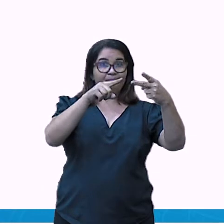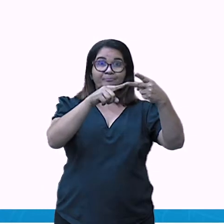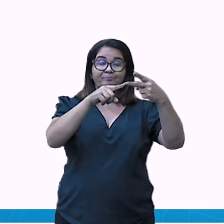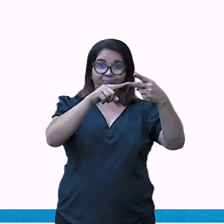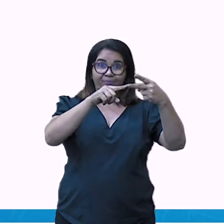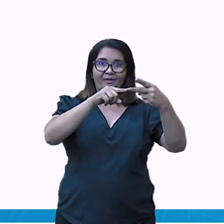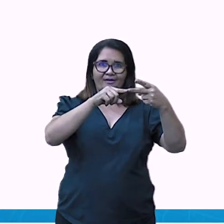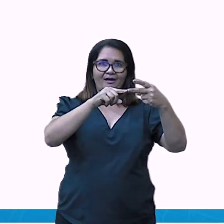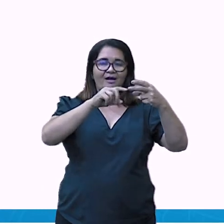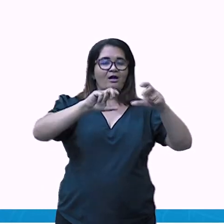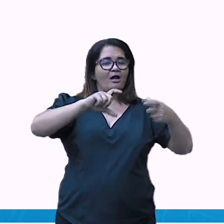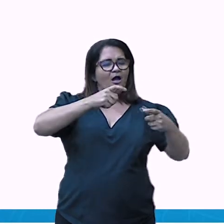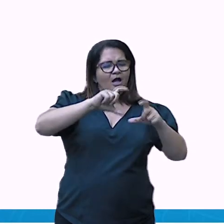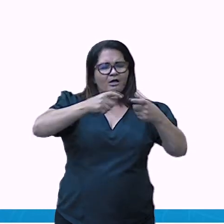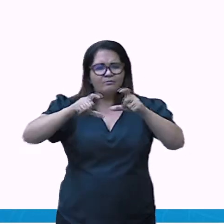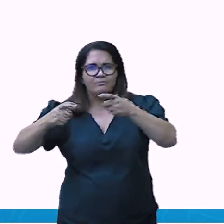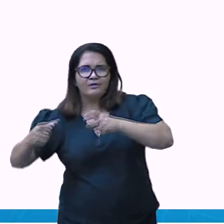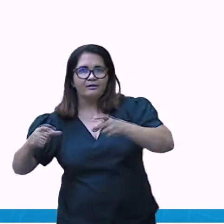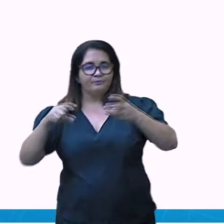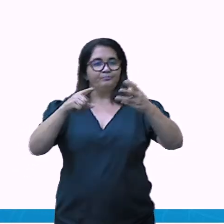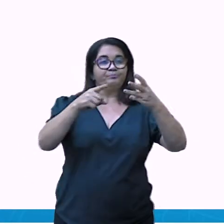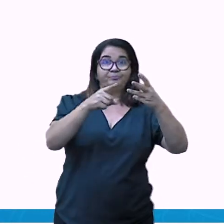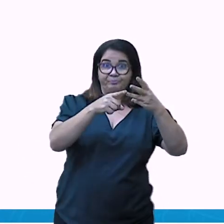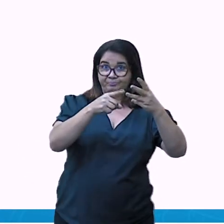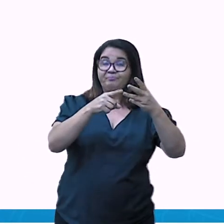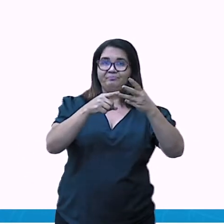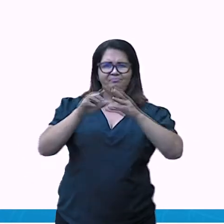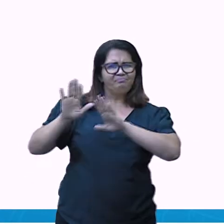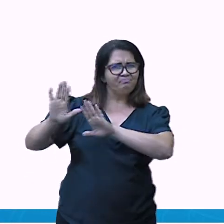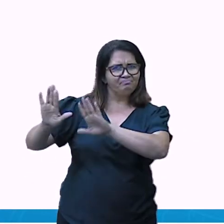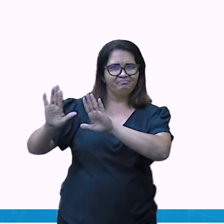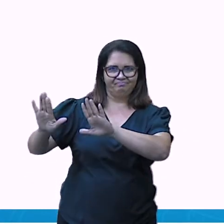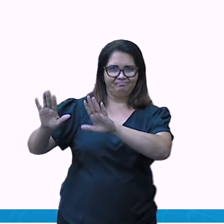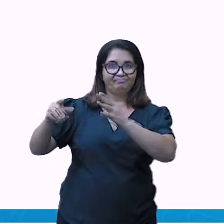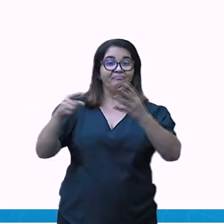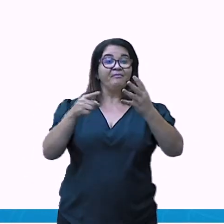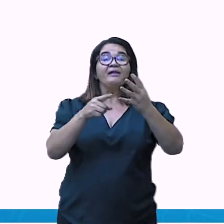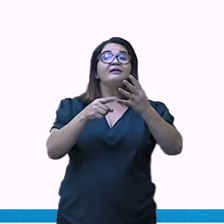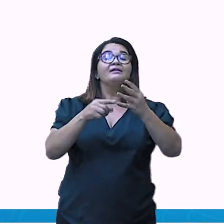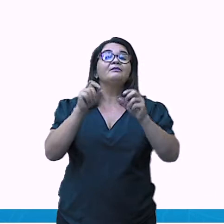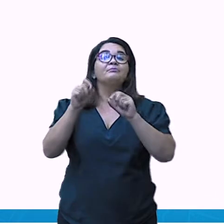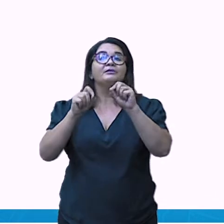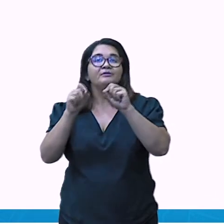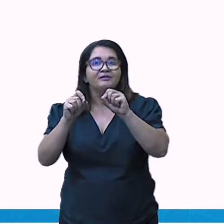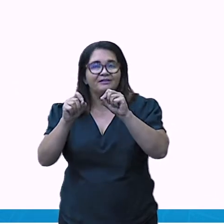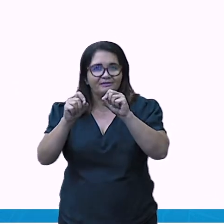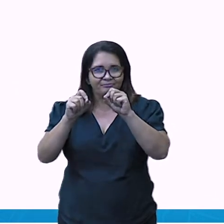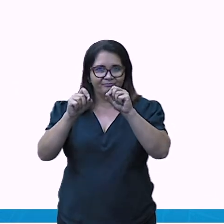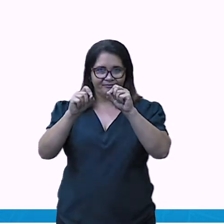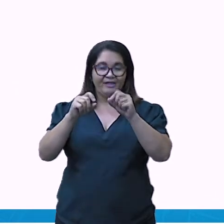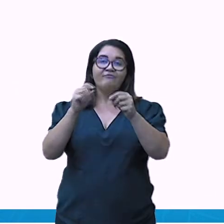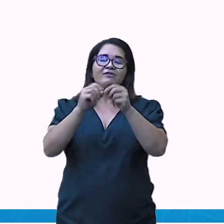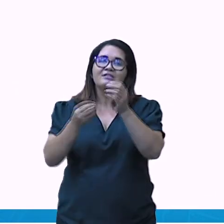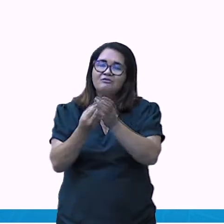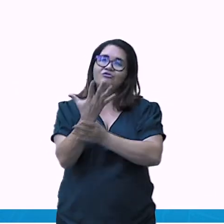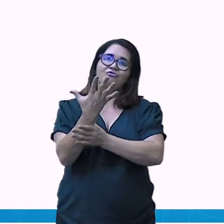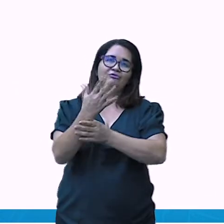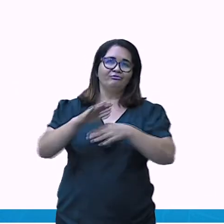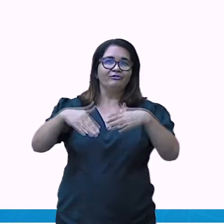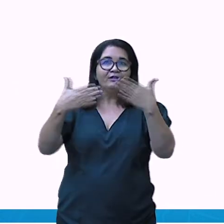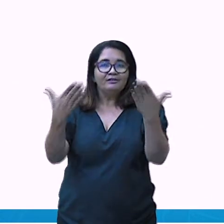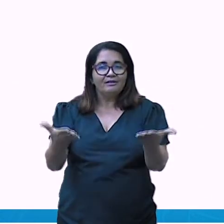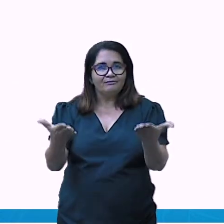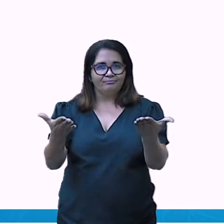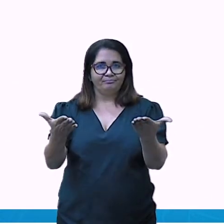sendo pronunciadas e ensinadas, aqui nós vamos estar reforçando para que